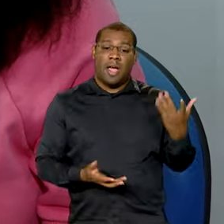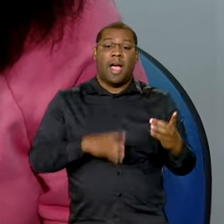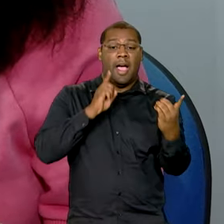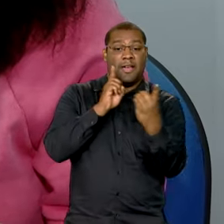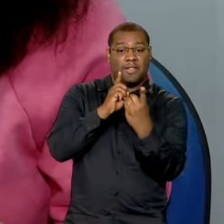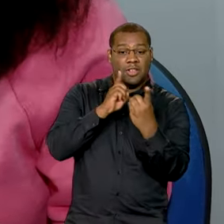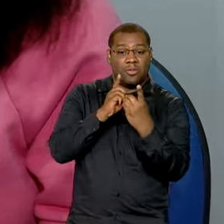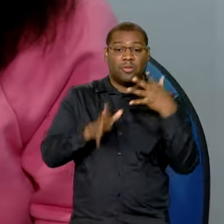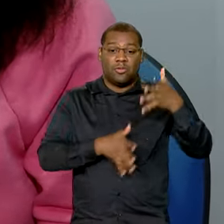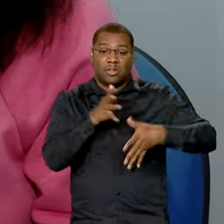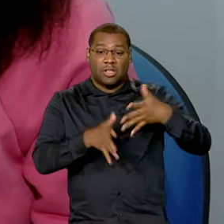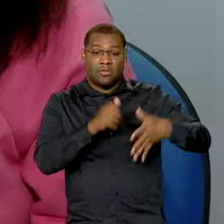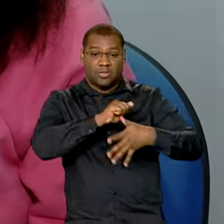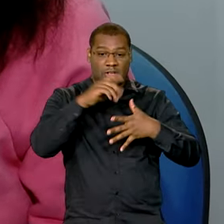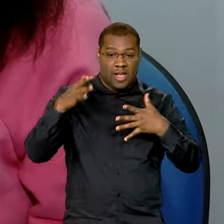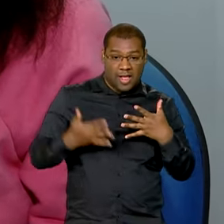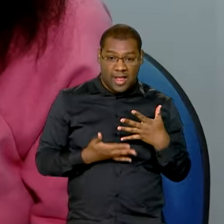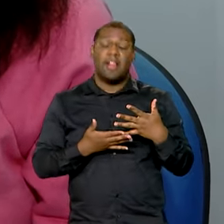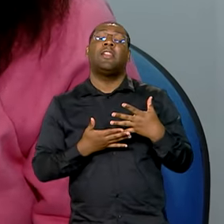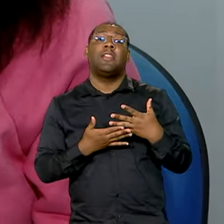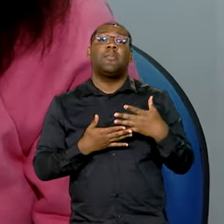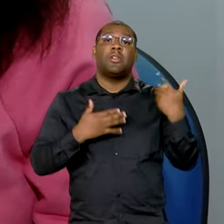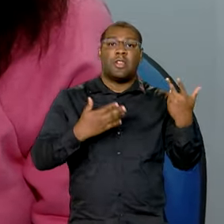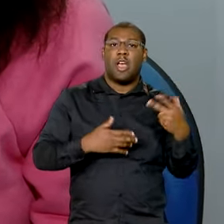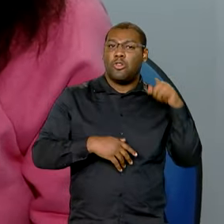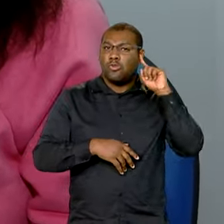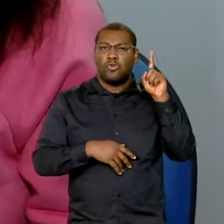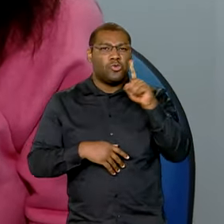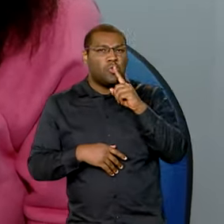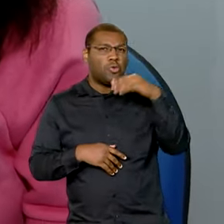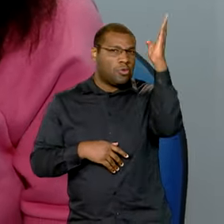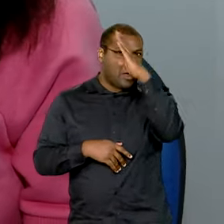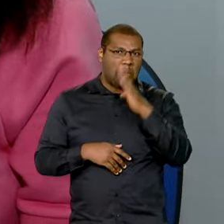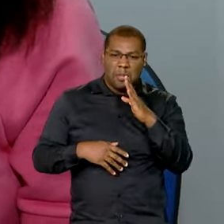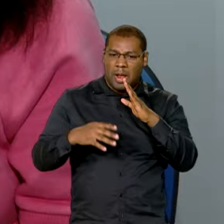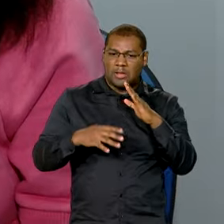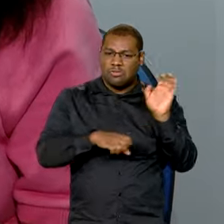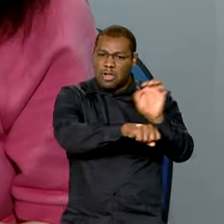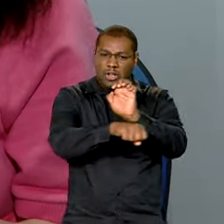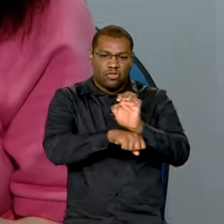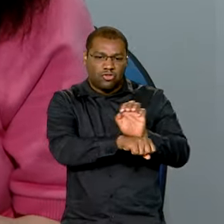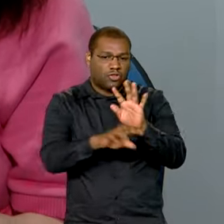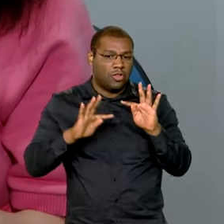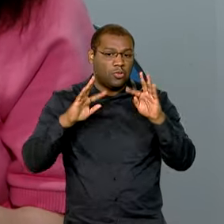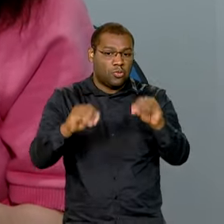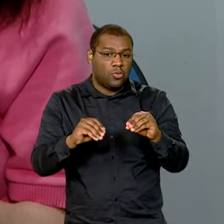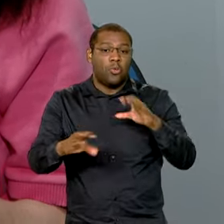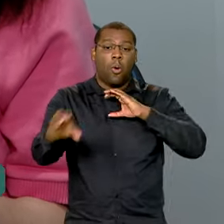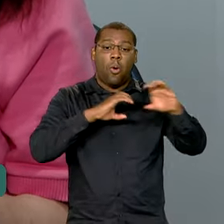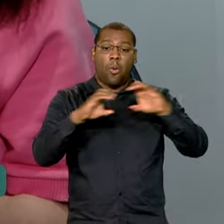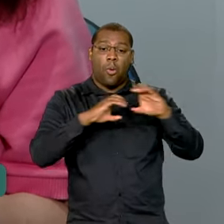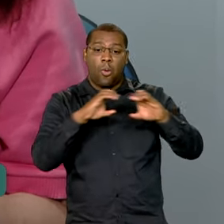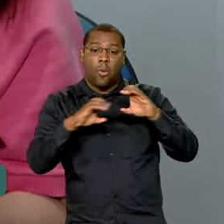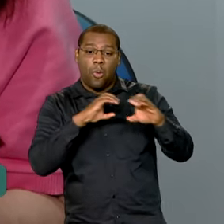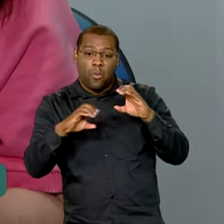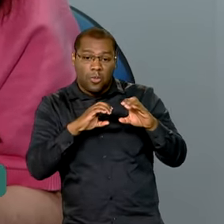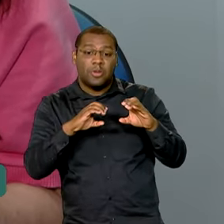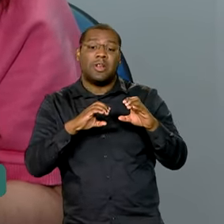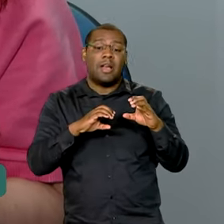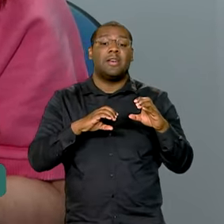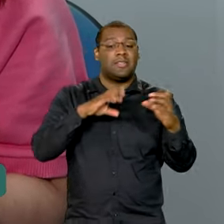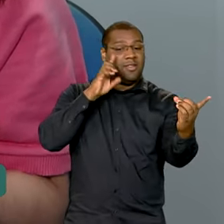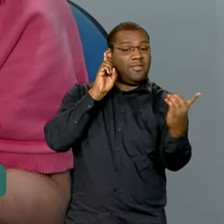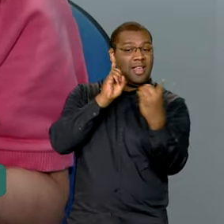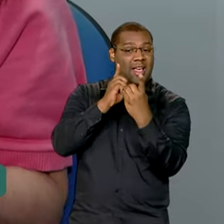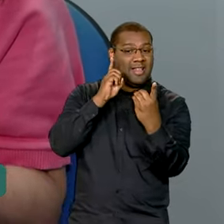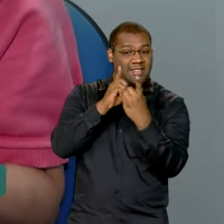pessoas surdas de qualquer parte do país possam se comunicar com servidores do INSS na língua brasileira